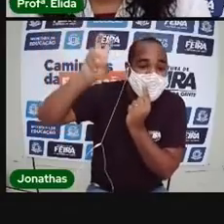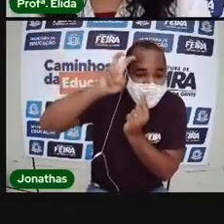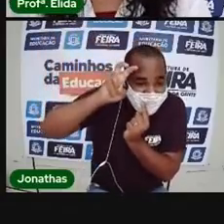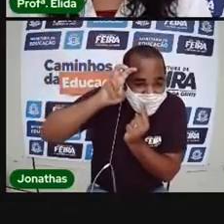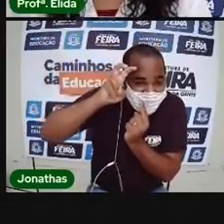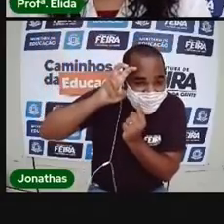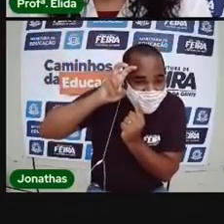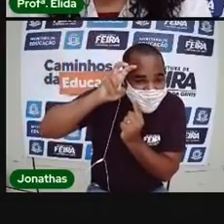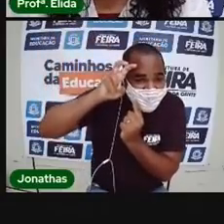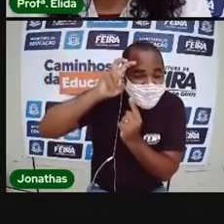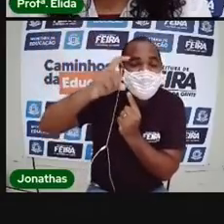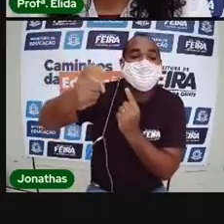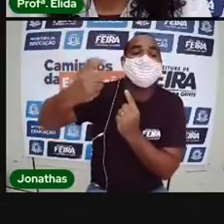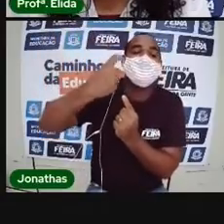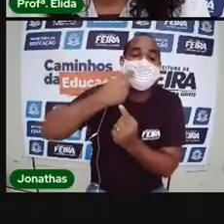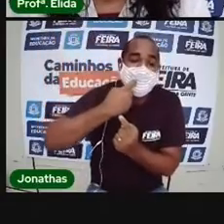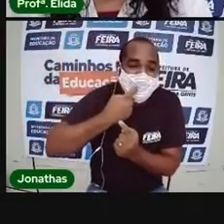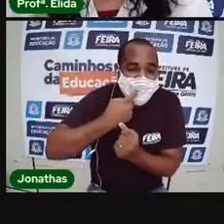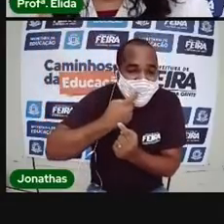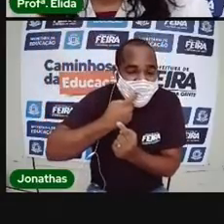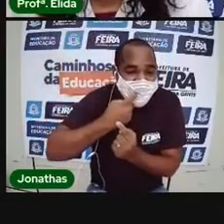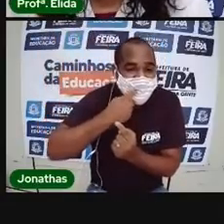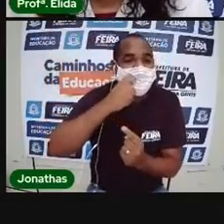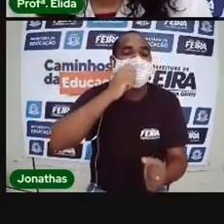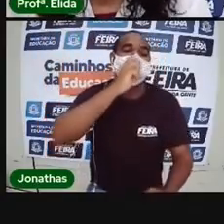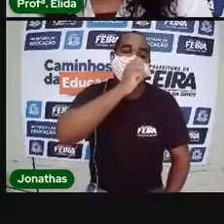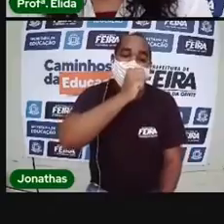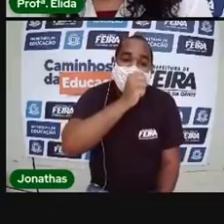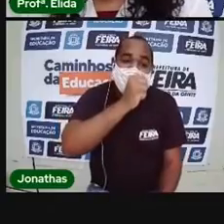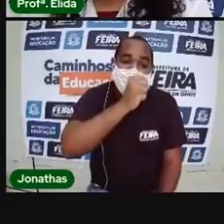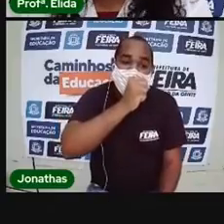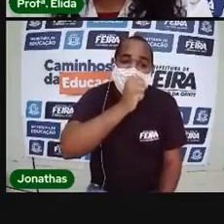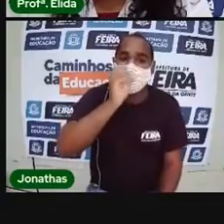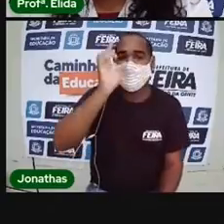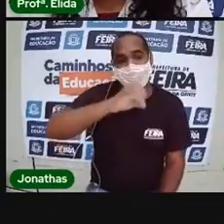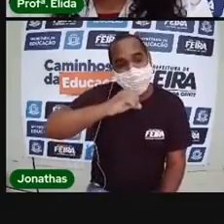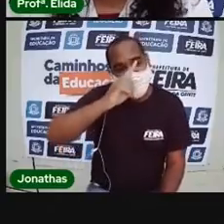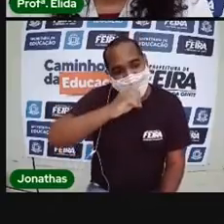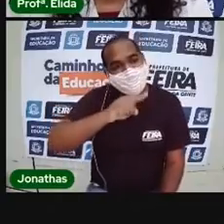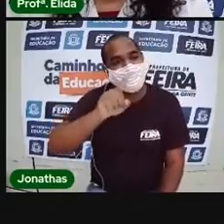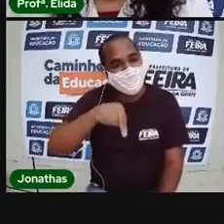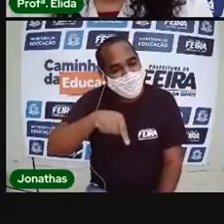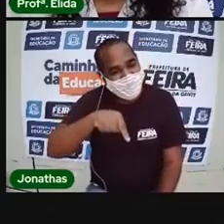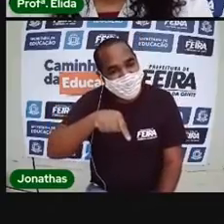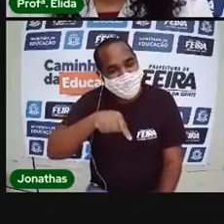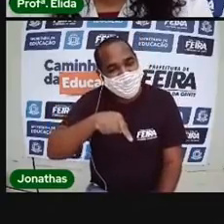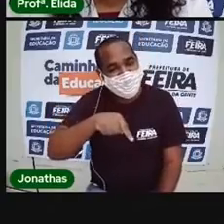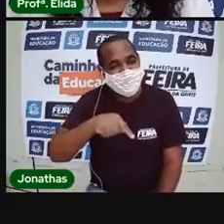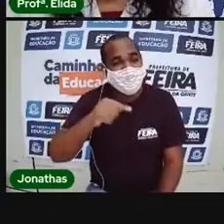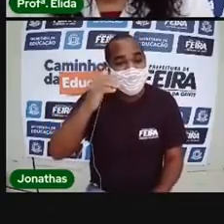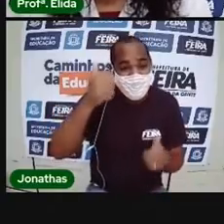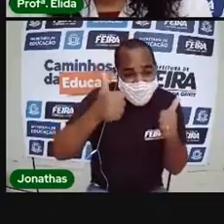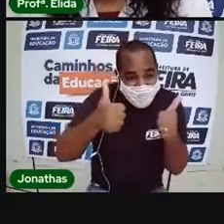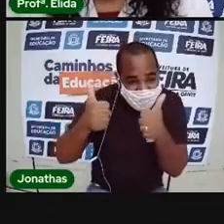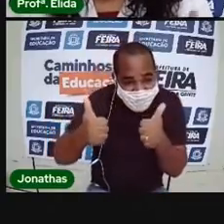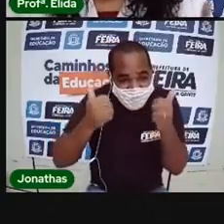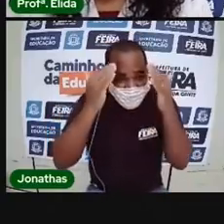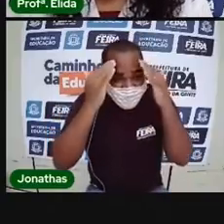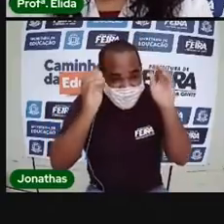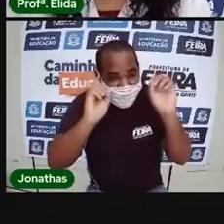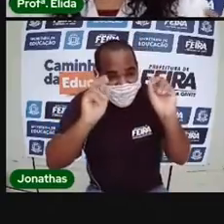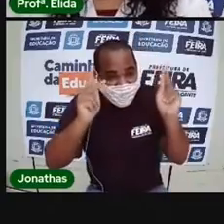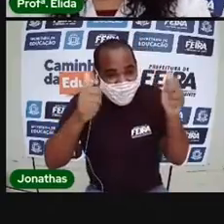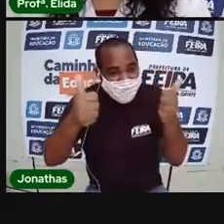-feira, sexta-feira, sábado e domingo. Beleza? Vamos lá.